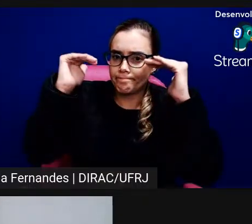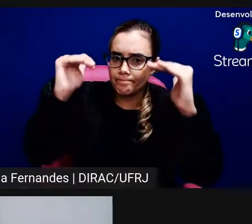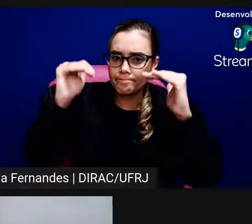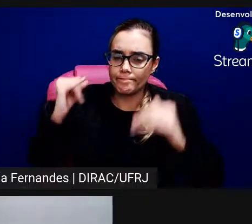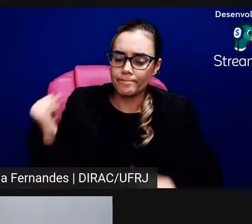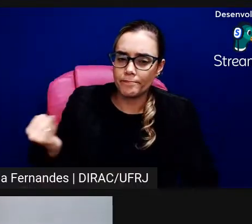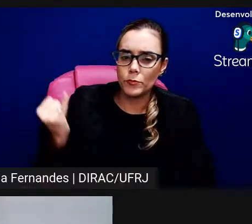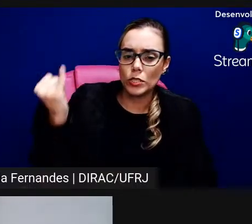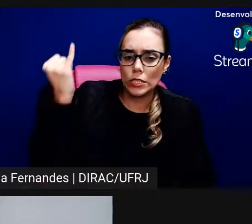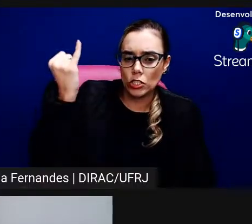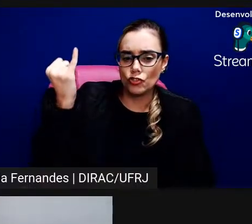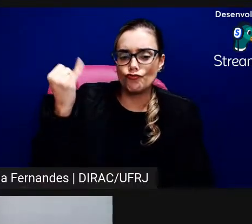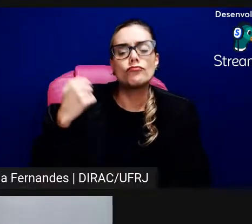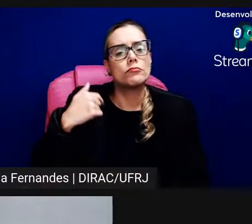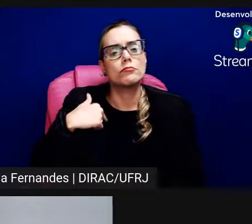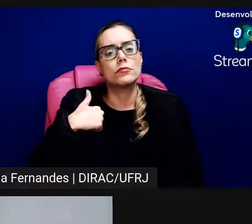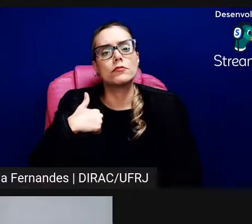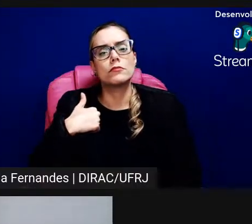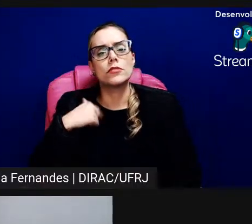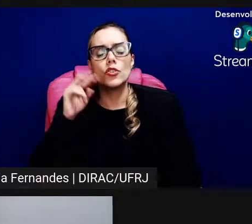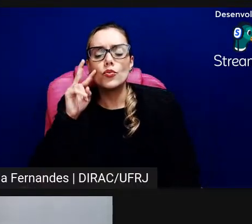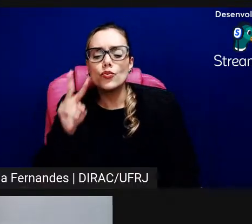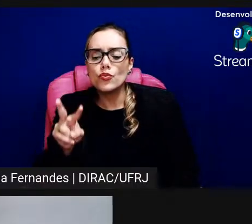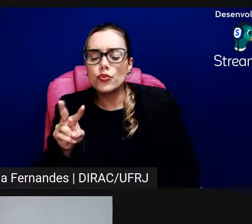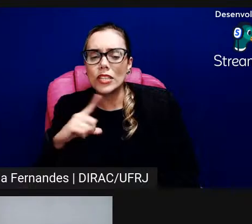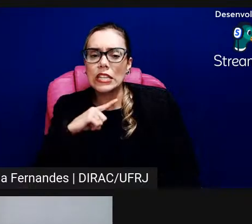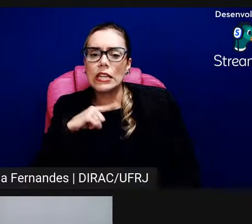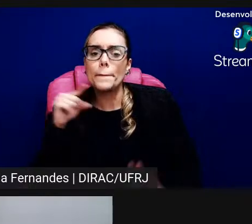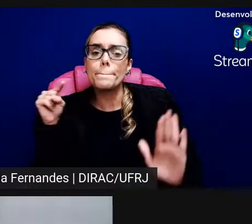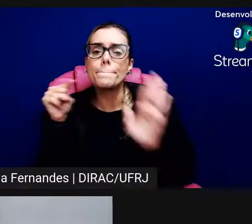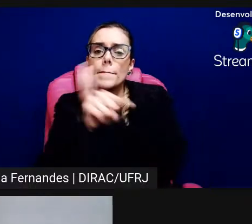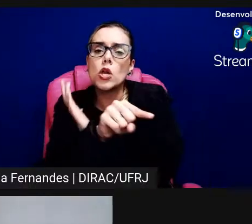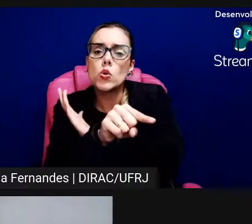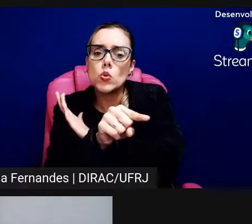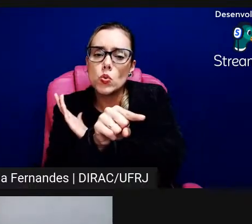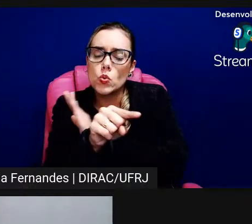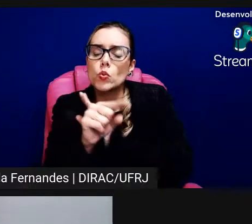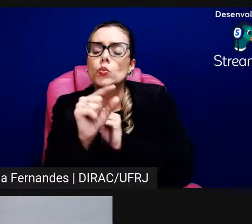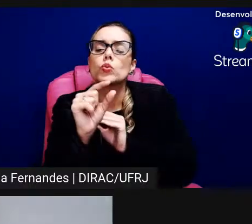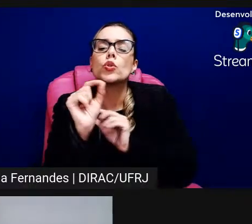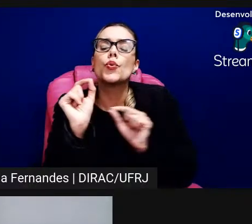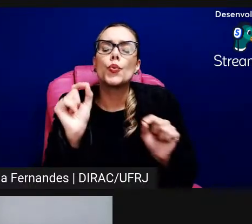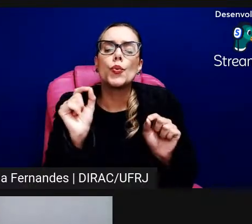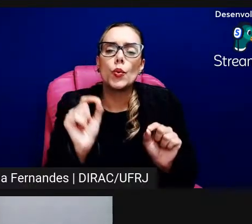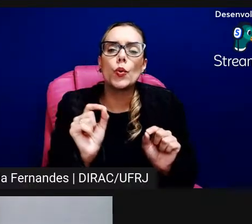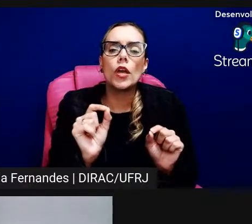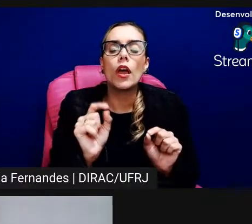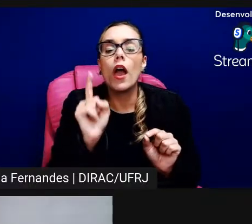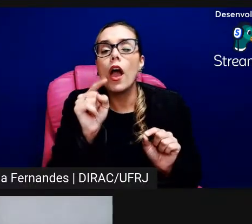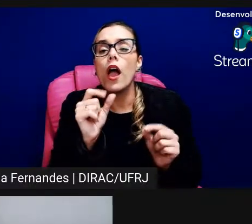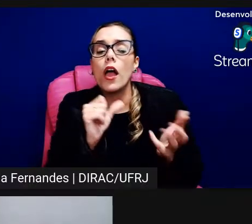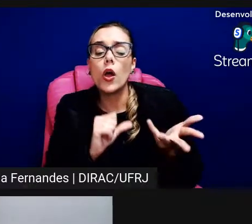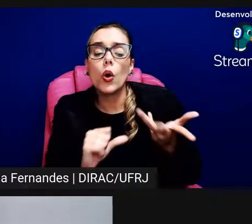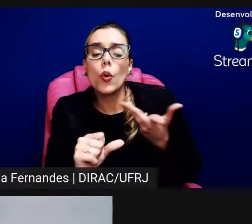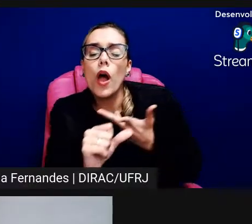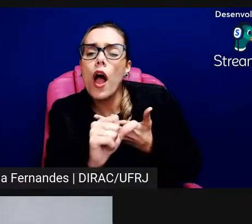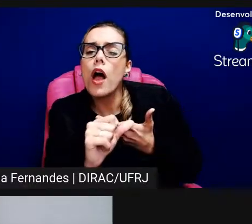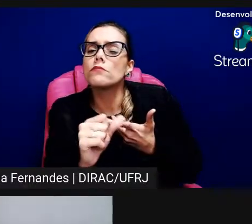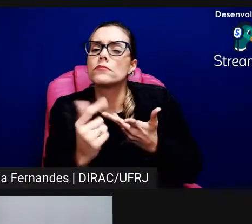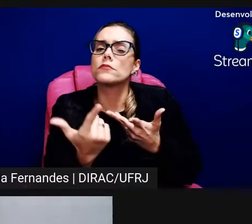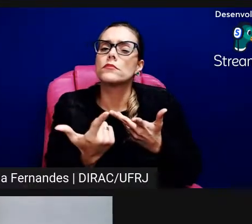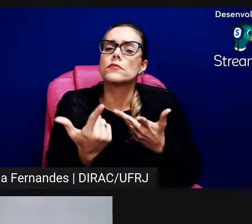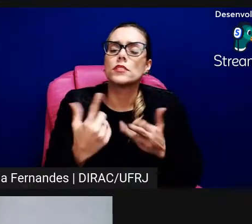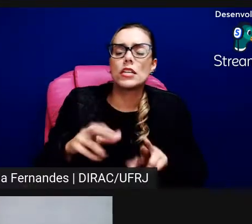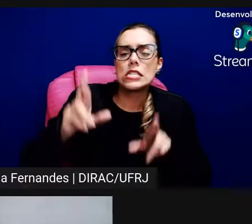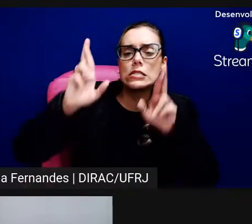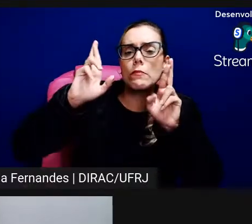pergunta aqui que enfatiza essas expectativas quantas expectativas são colocadas tem apenas uma